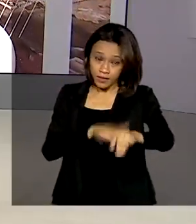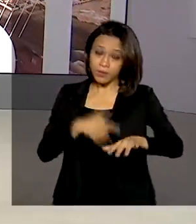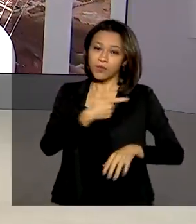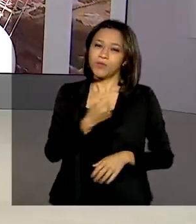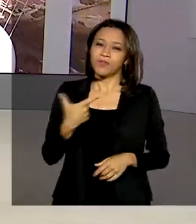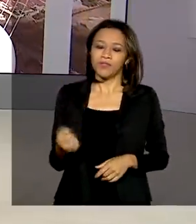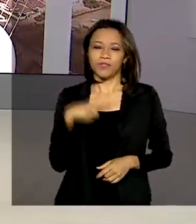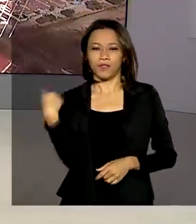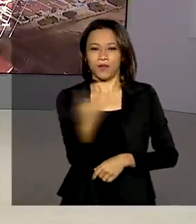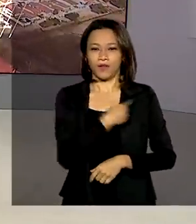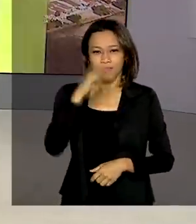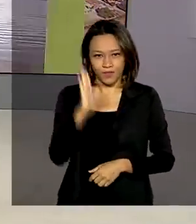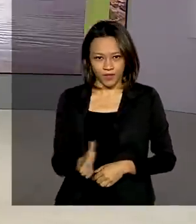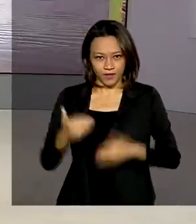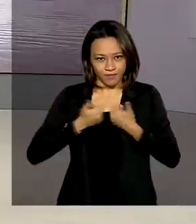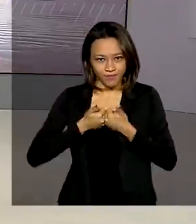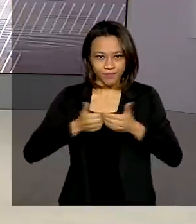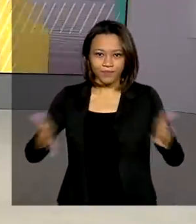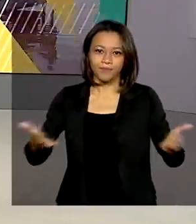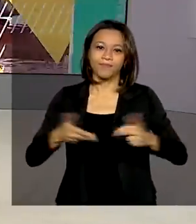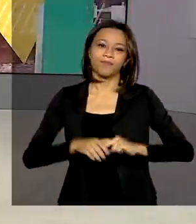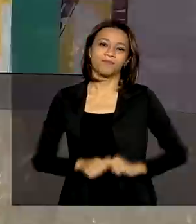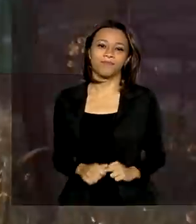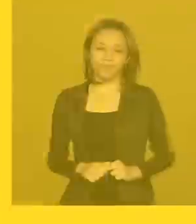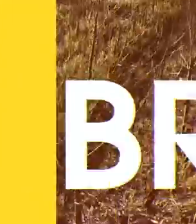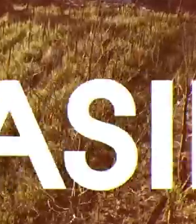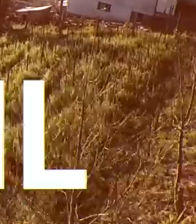2020. O Brasil em Dia começa agora.